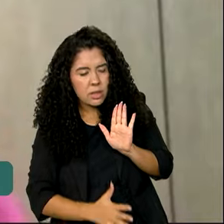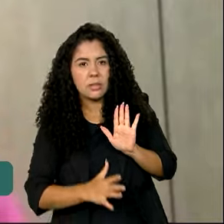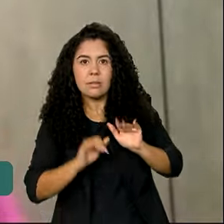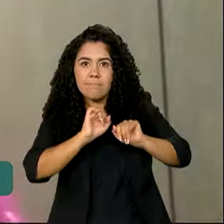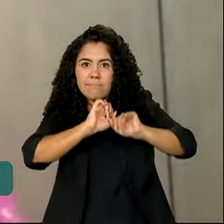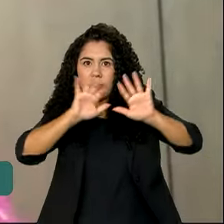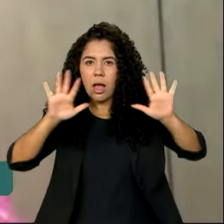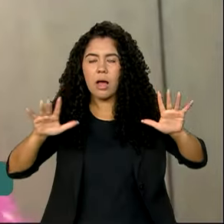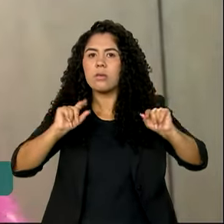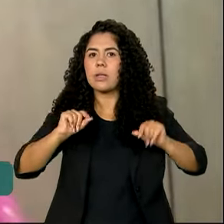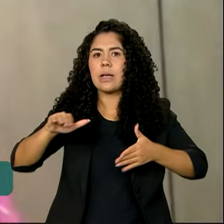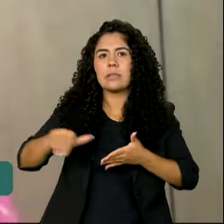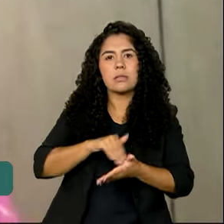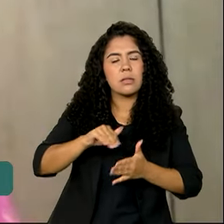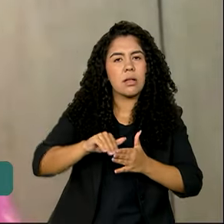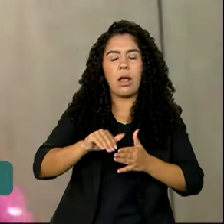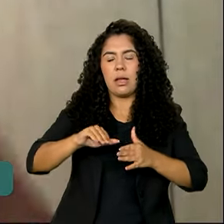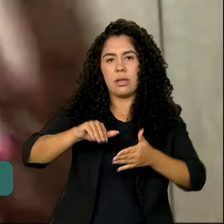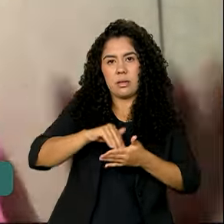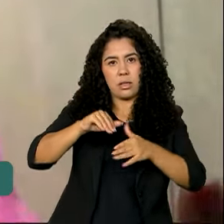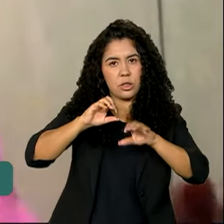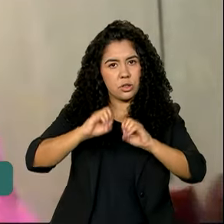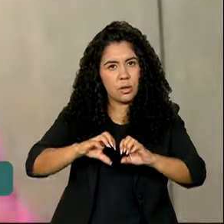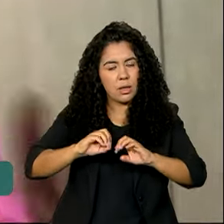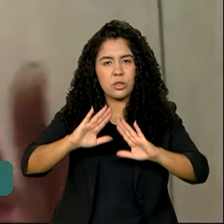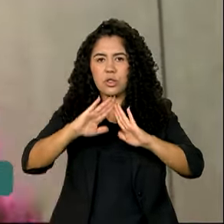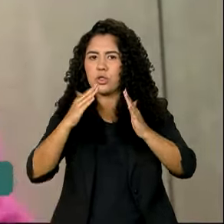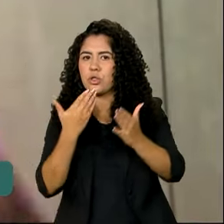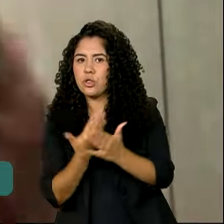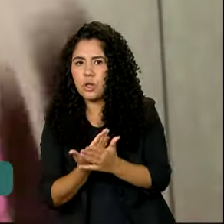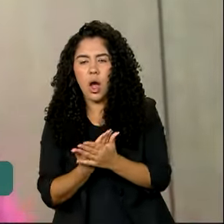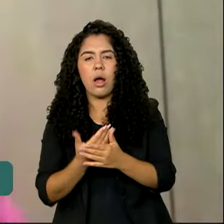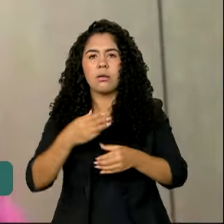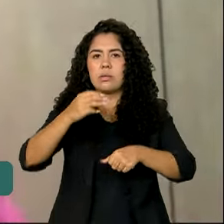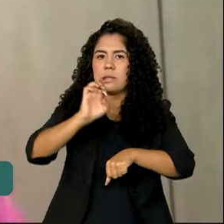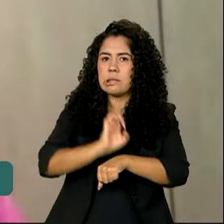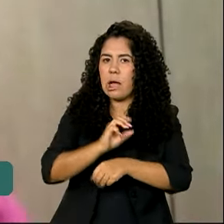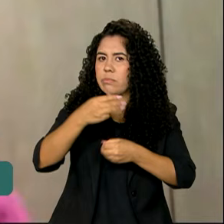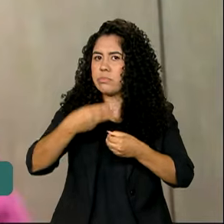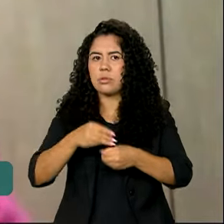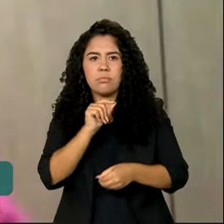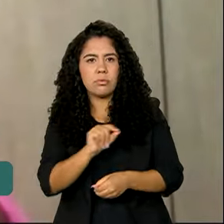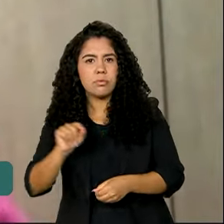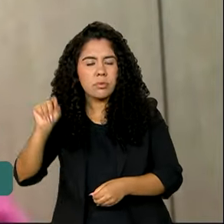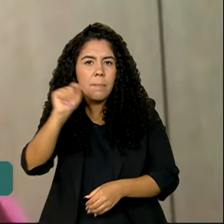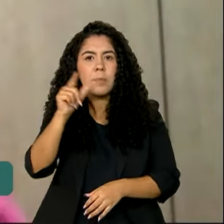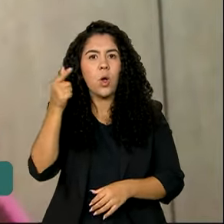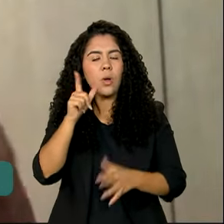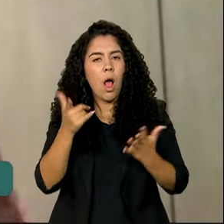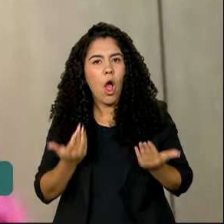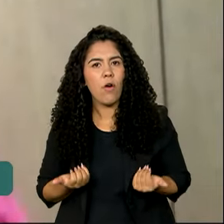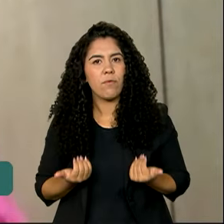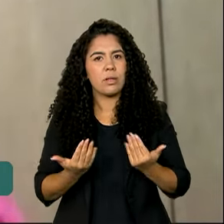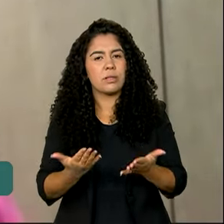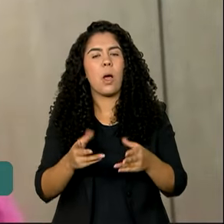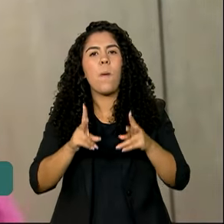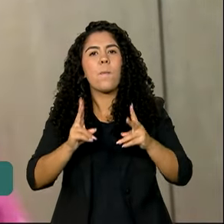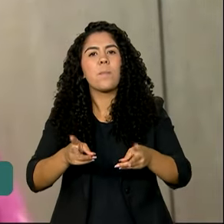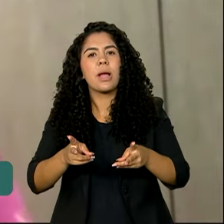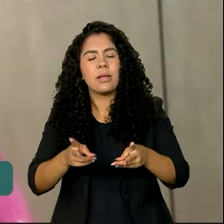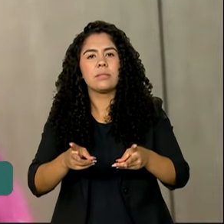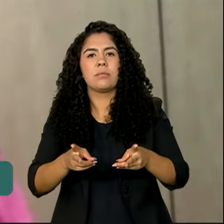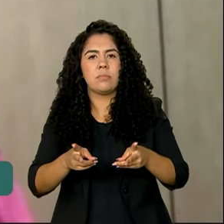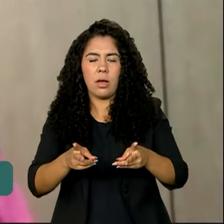independente de serem escolas estaduais ou escolas municipais, possam oferecer o mesmo tipo de